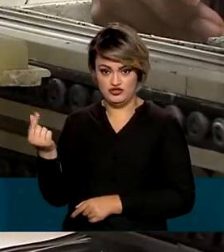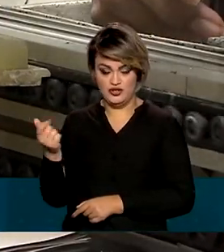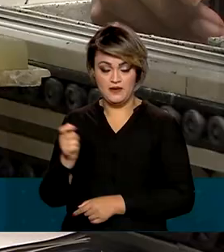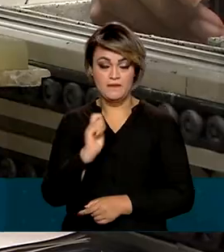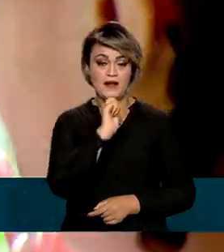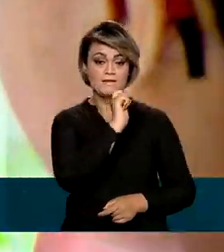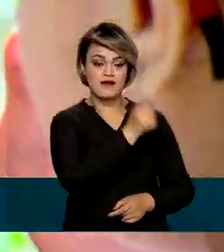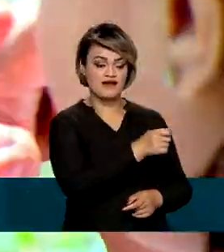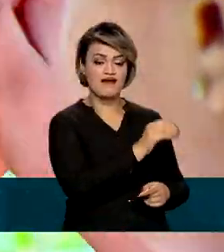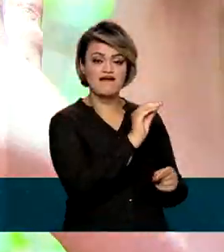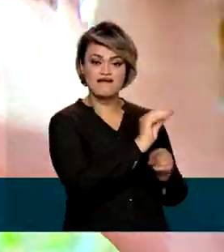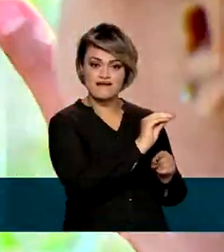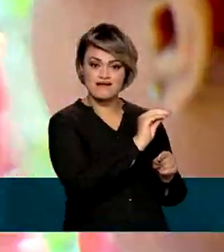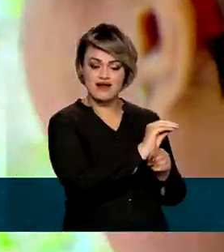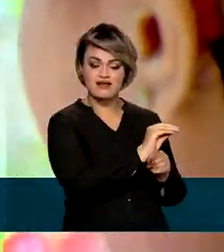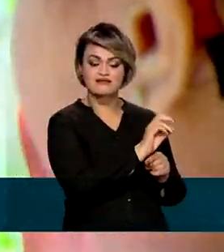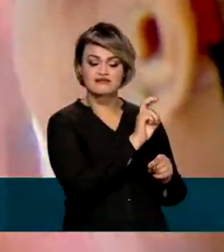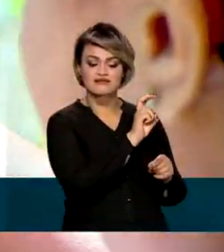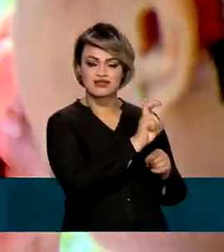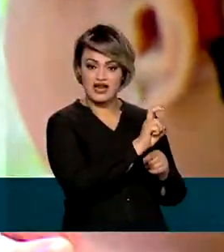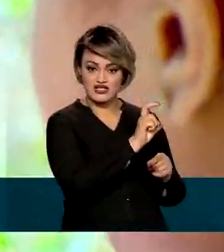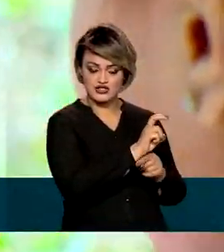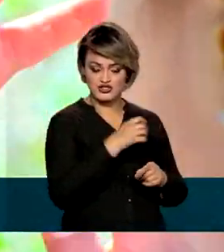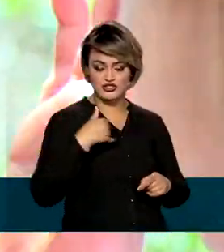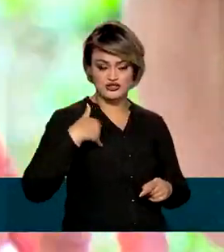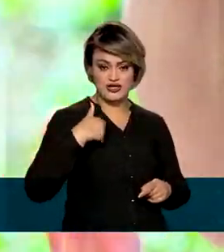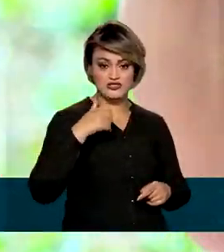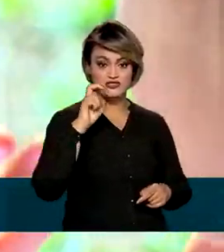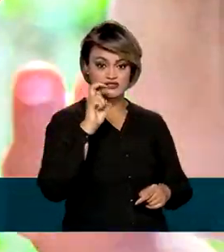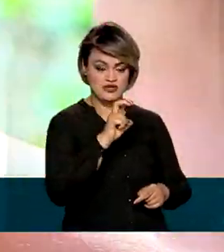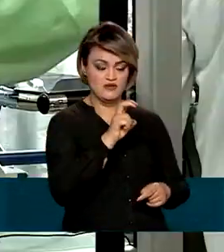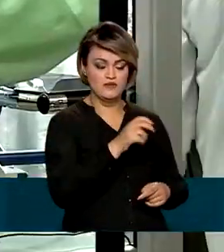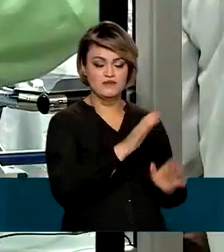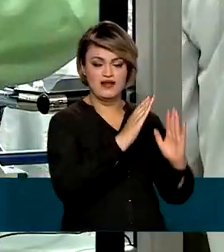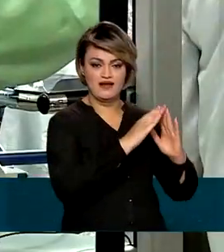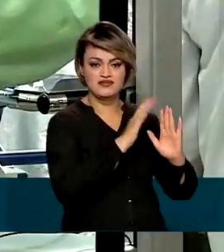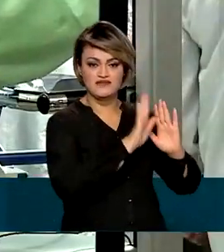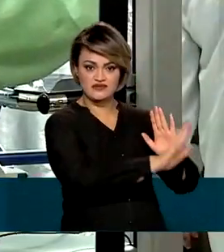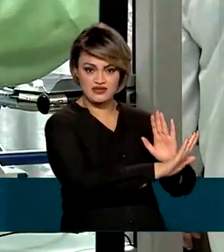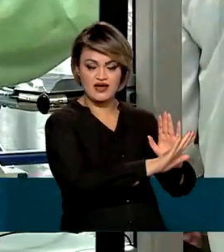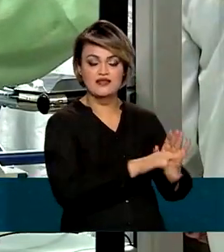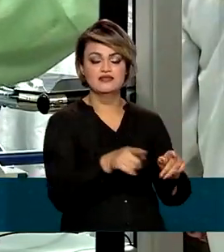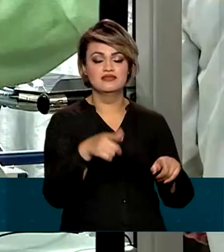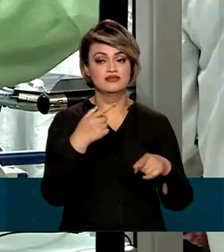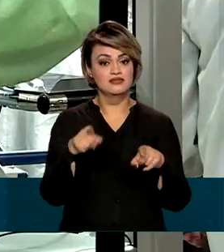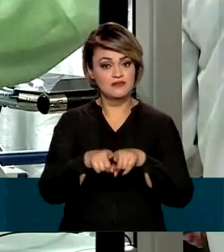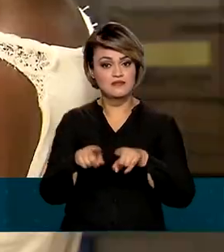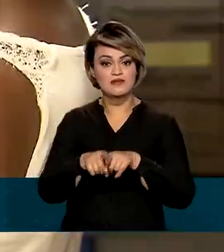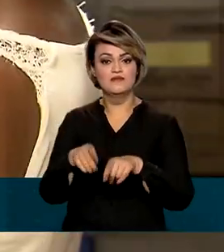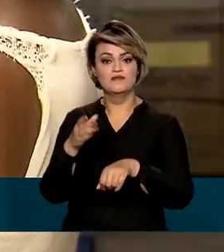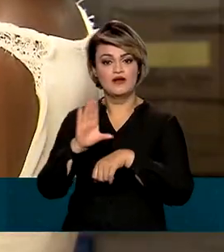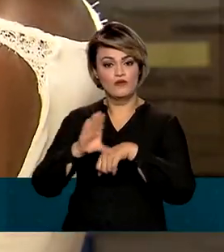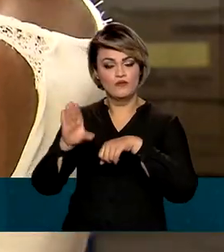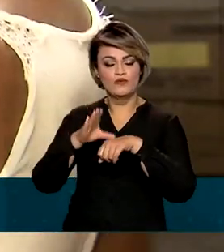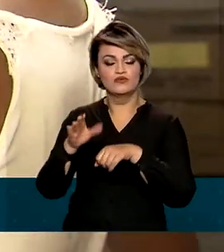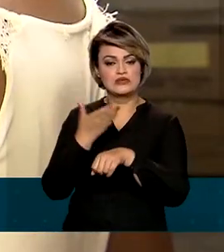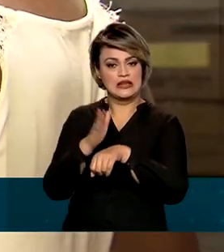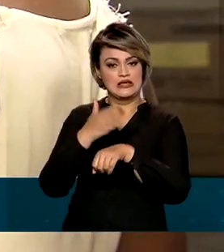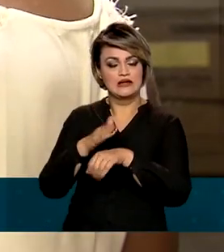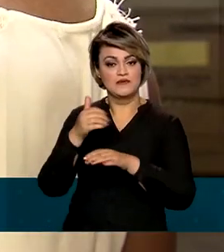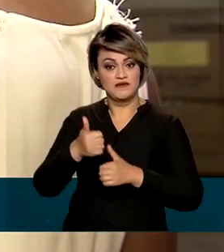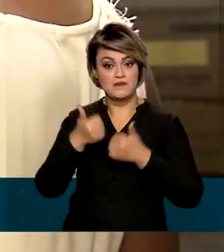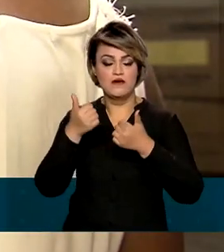Tempo de Serviço, para pagar a creche dos filhos de até 5 anos de idade e também para a qualificação profissional. A ideia é